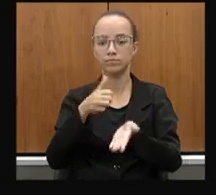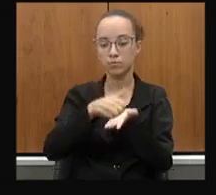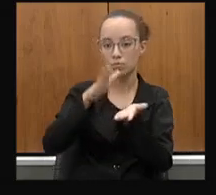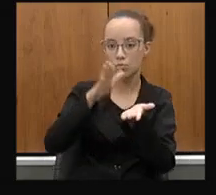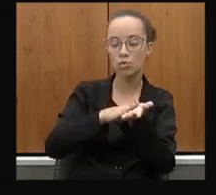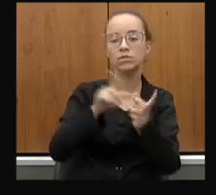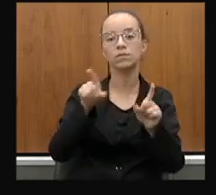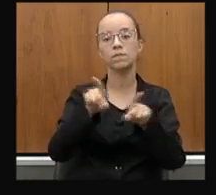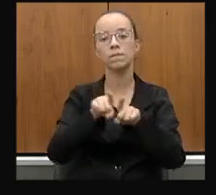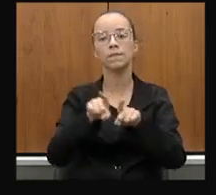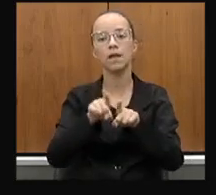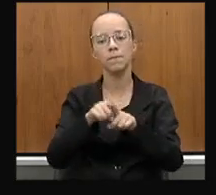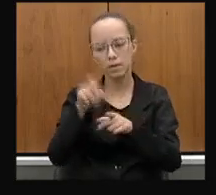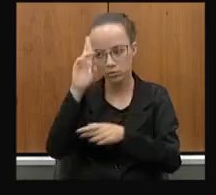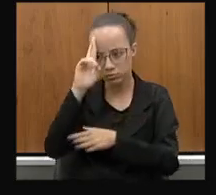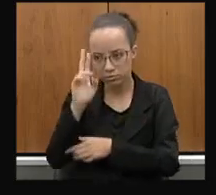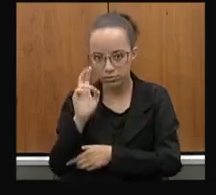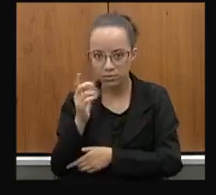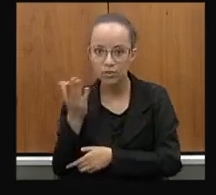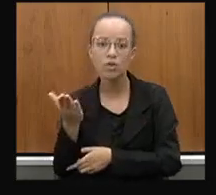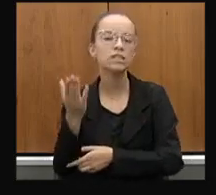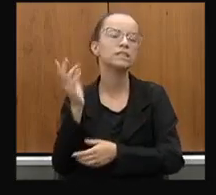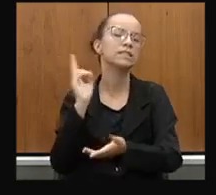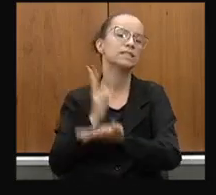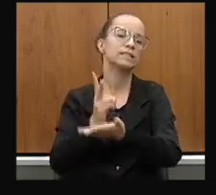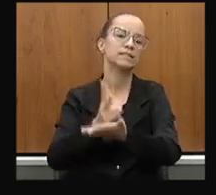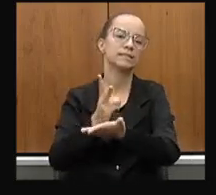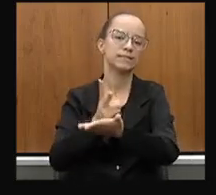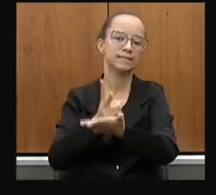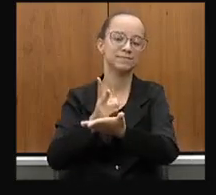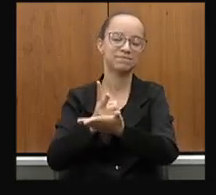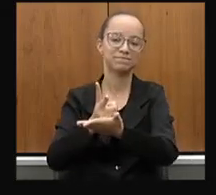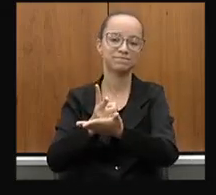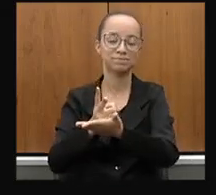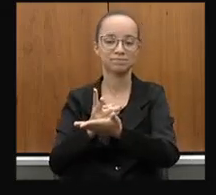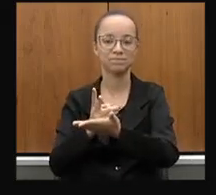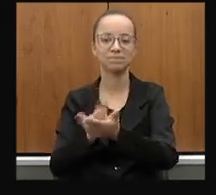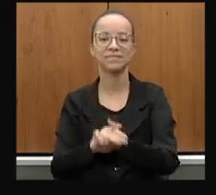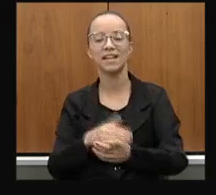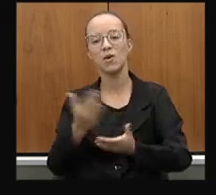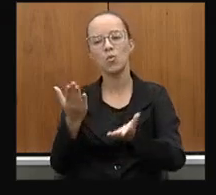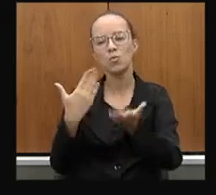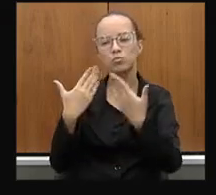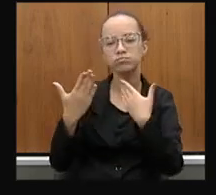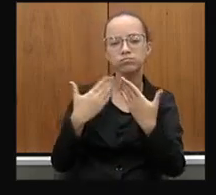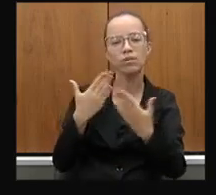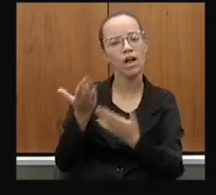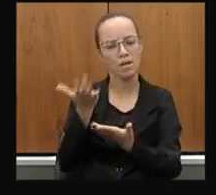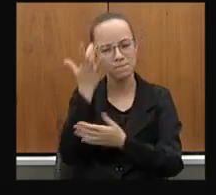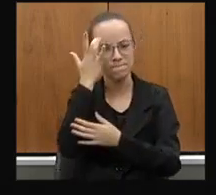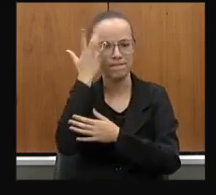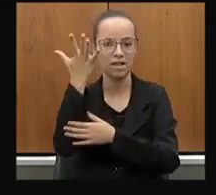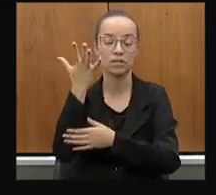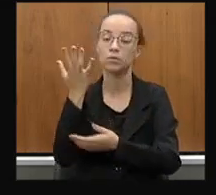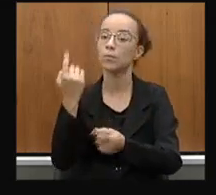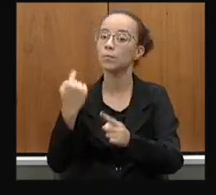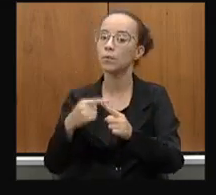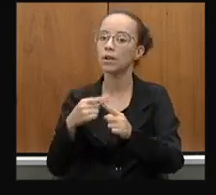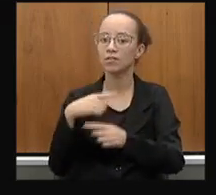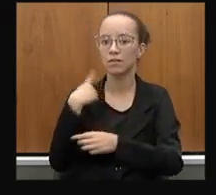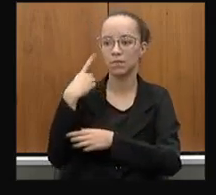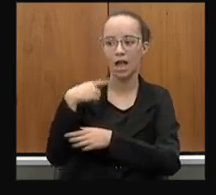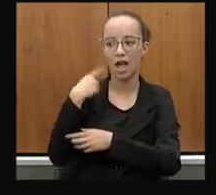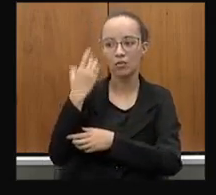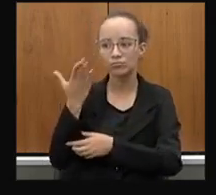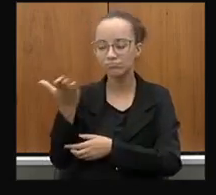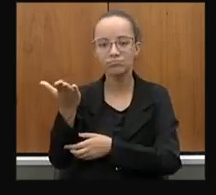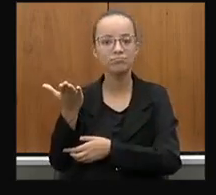nas questões que vossa excelência sempre toma um lado e isso até favorece o diálogo, quando a gente sabe que a gente está lidando com um deputado que